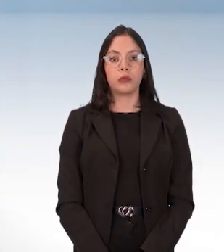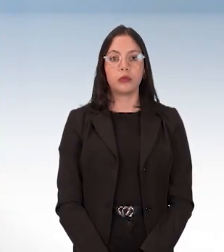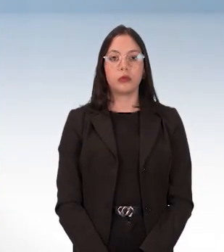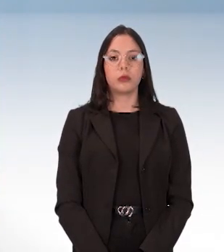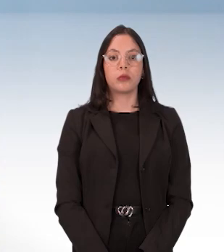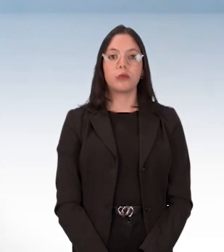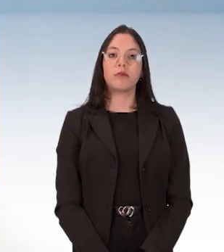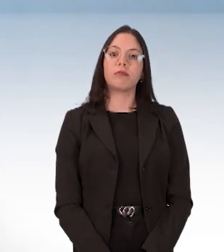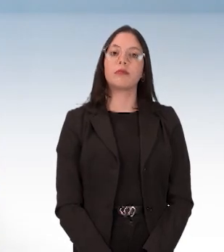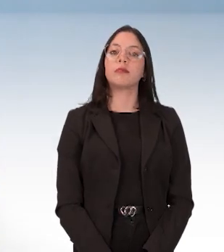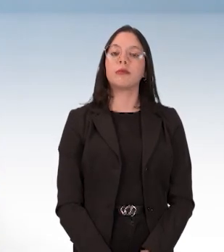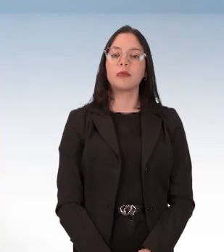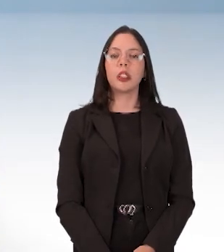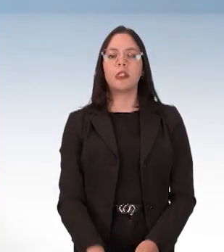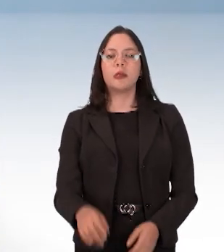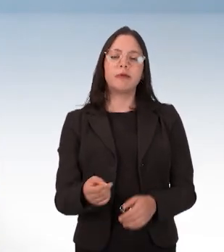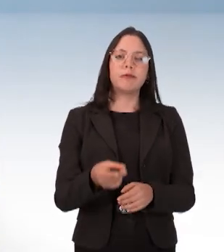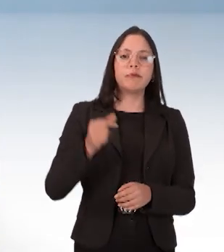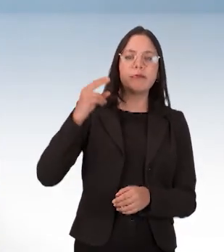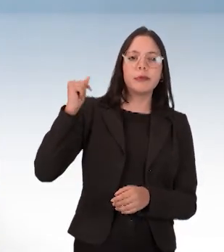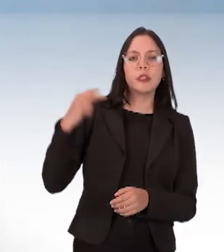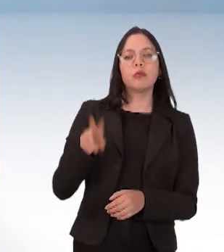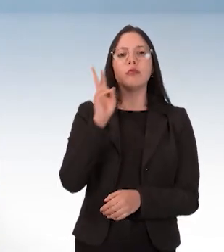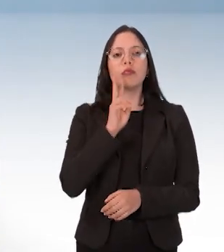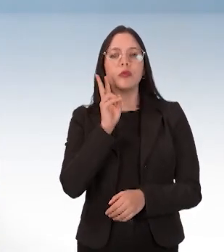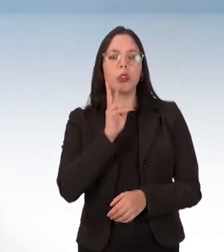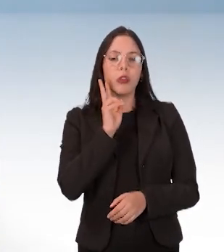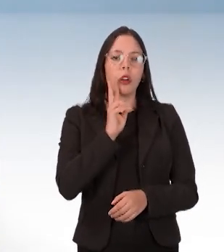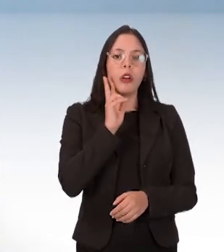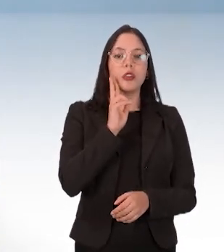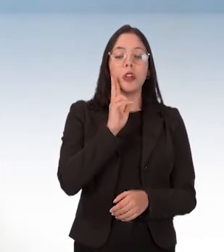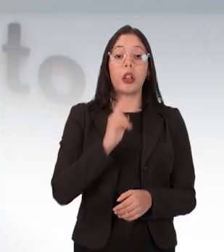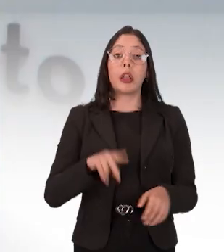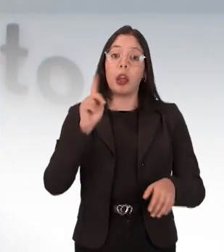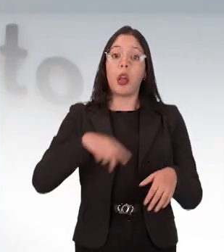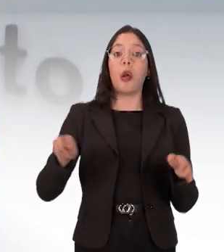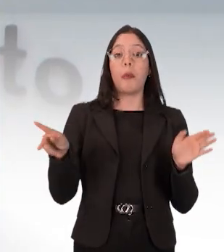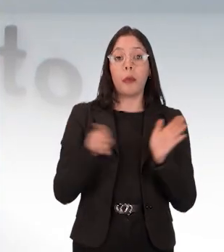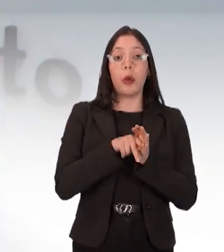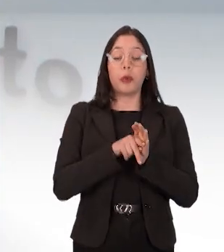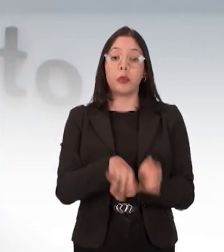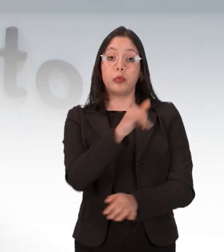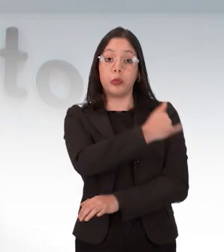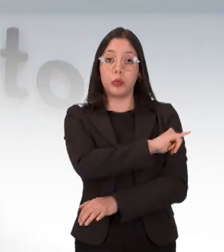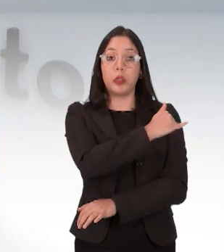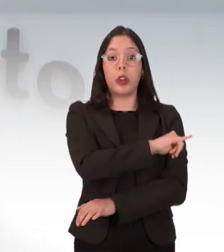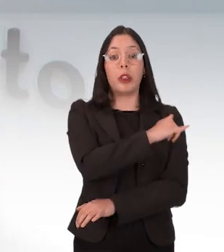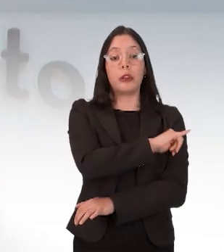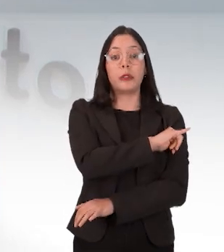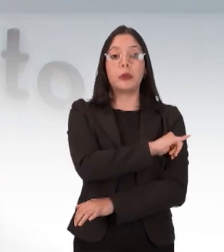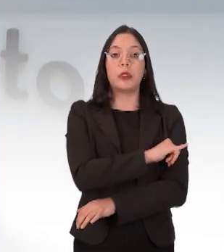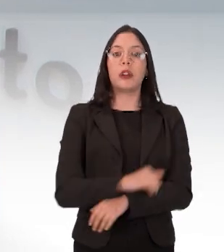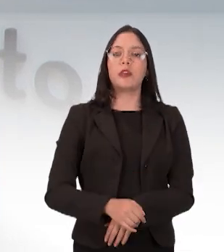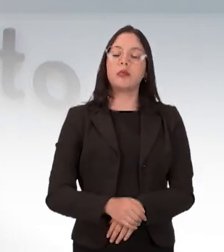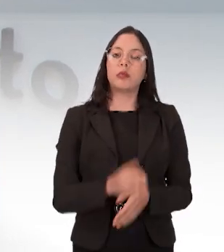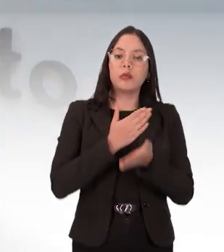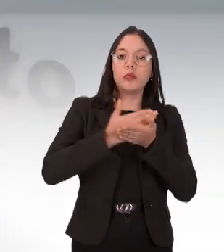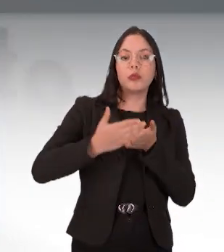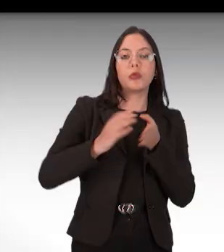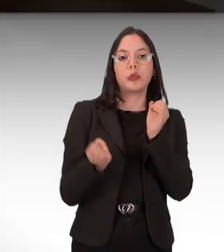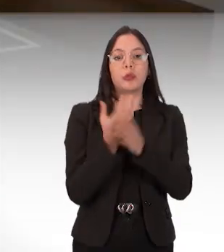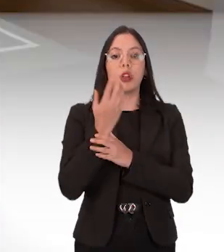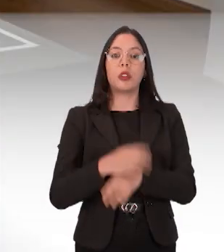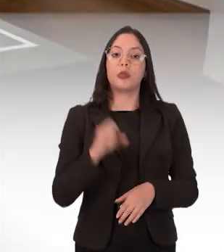Um resgate da história. O Memorial do Ministério Público Federal, no Rio de Janeiro, foi inaugurado em outubro do ano